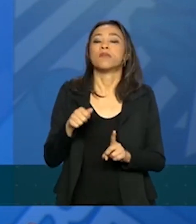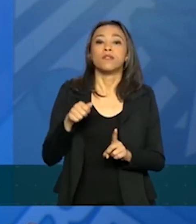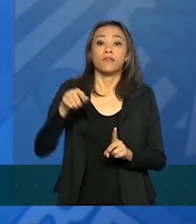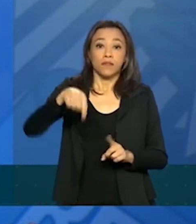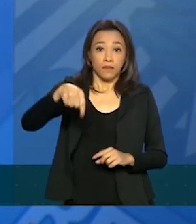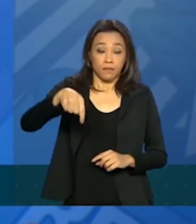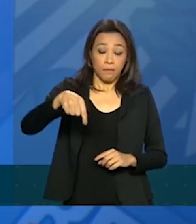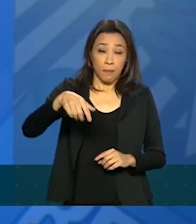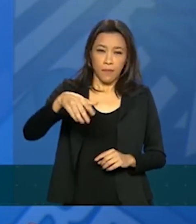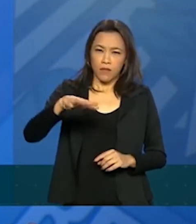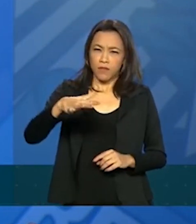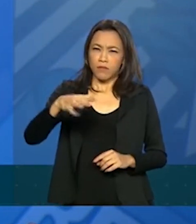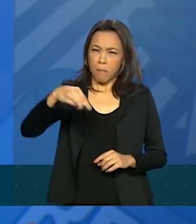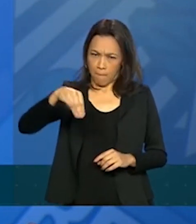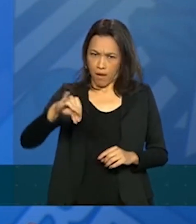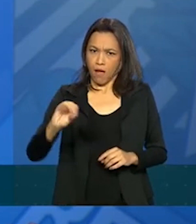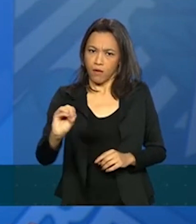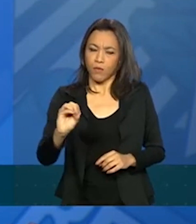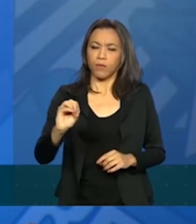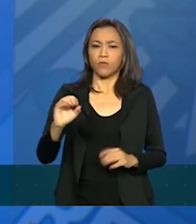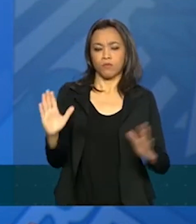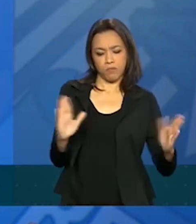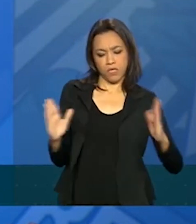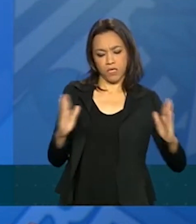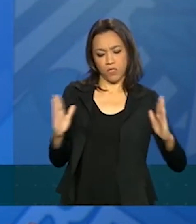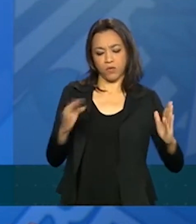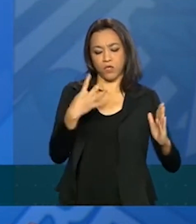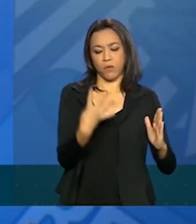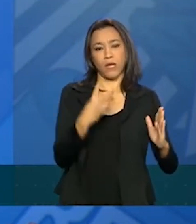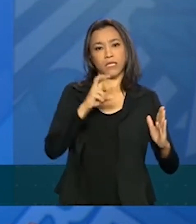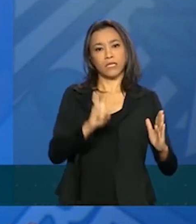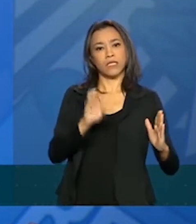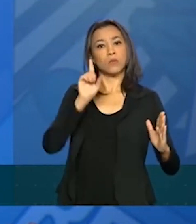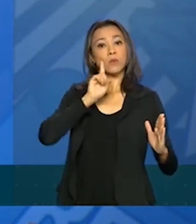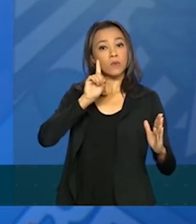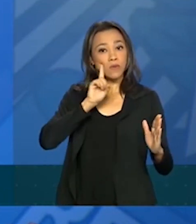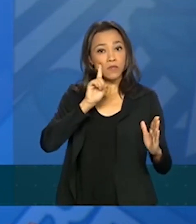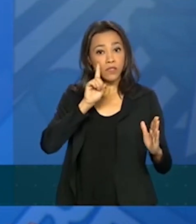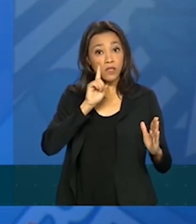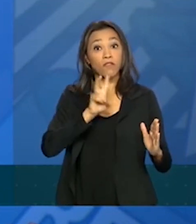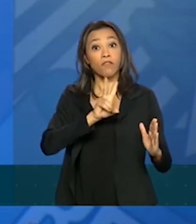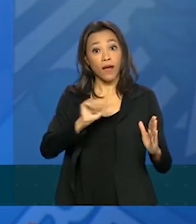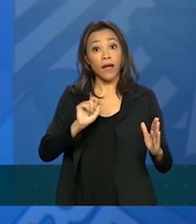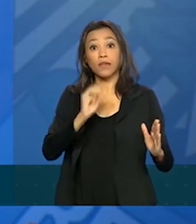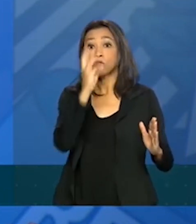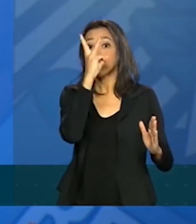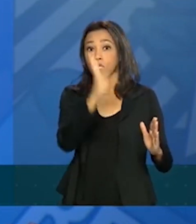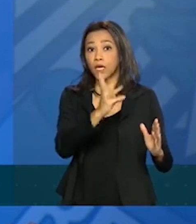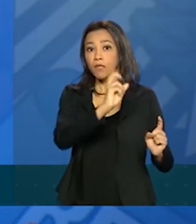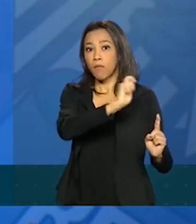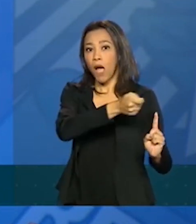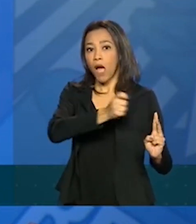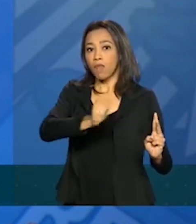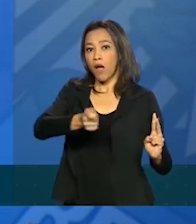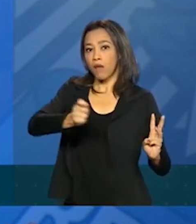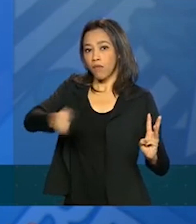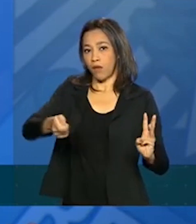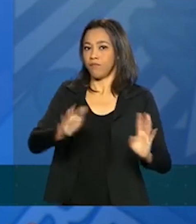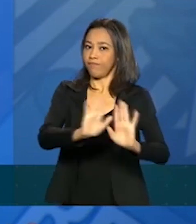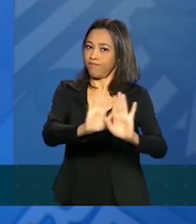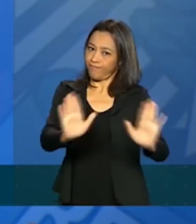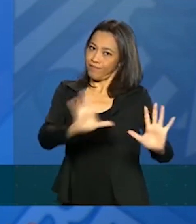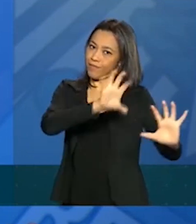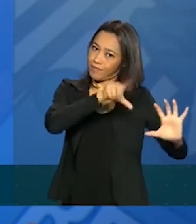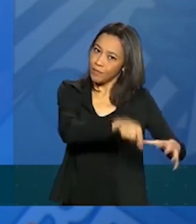próximos 45 dias, nós faremos os três pagamentos desses benefícios.